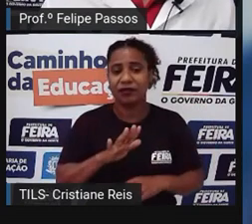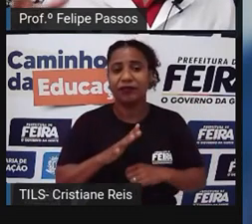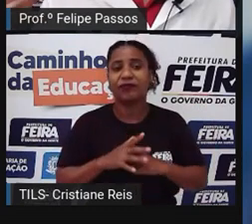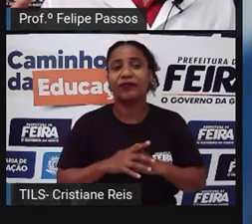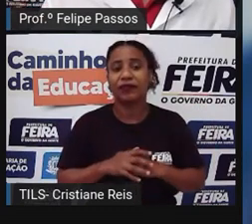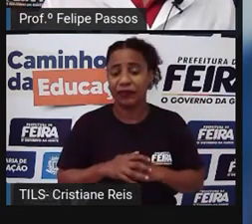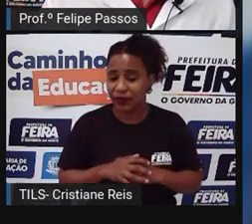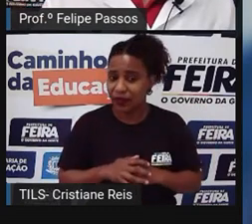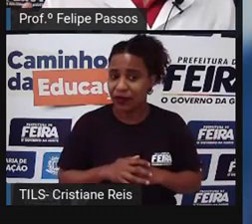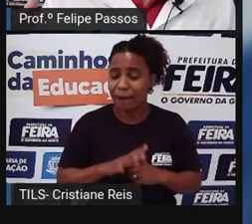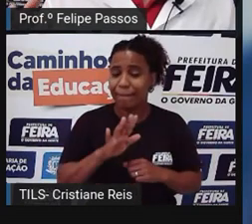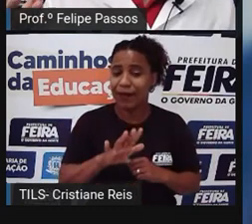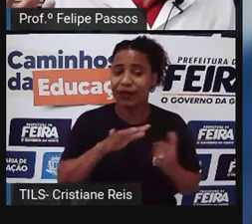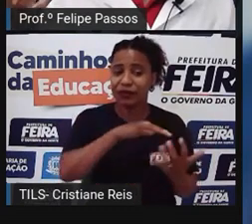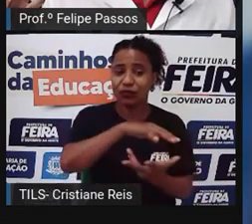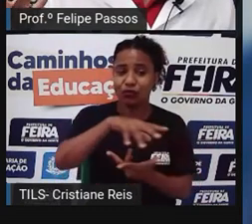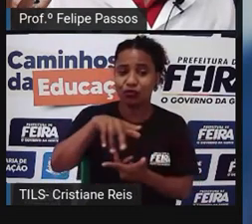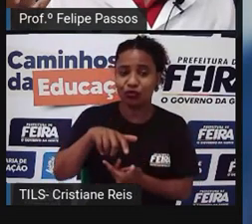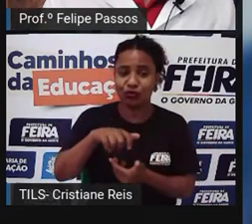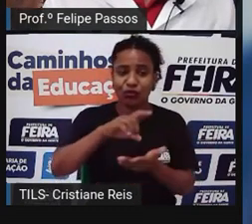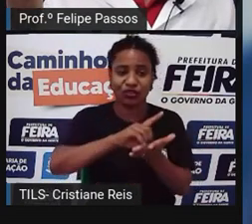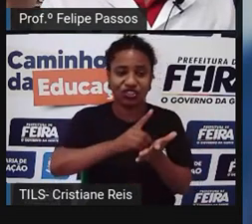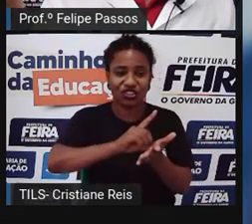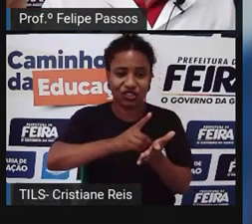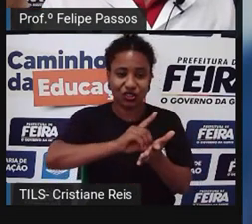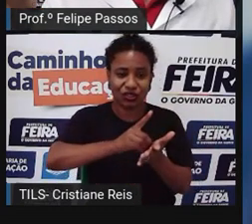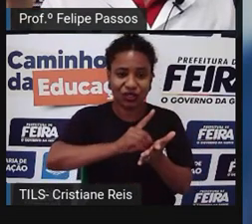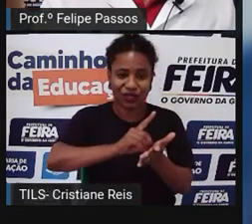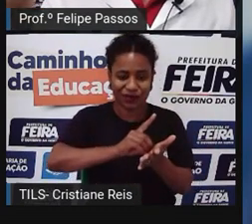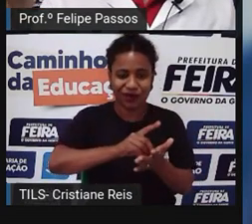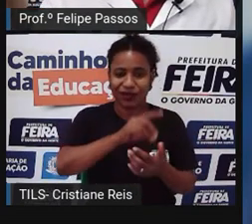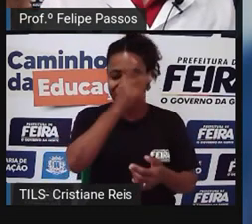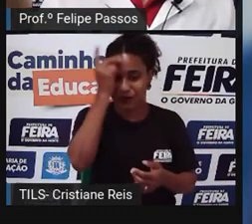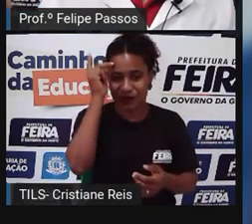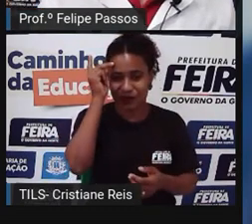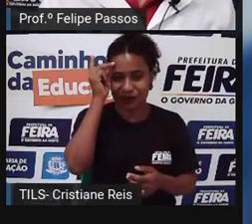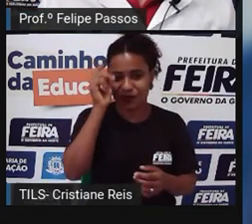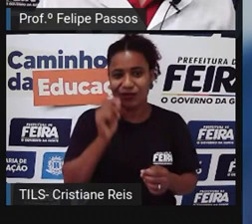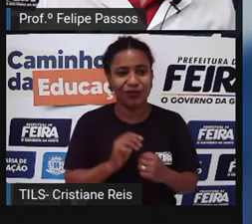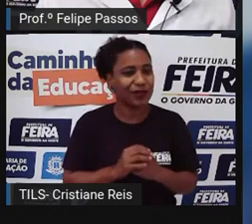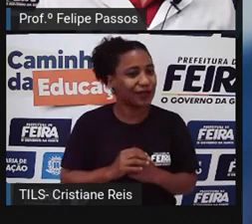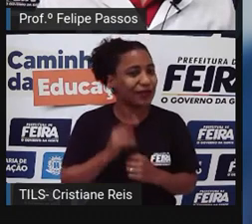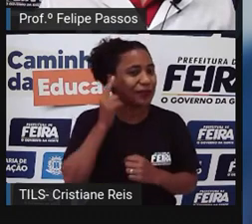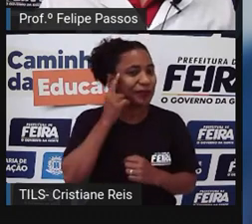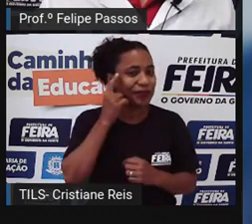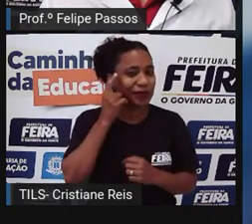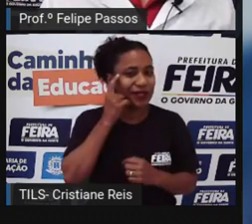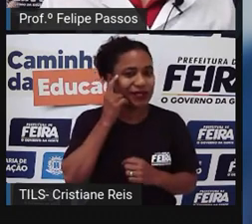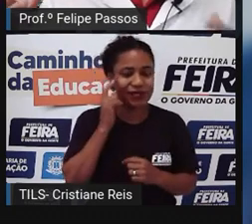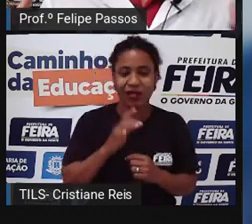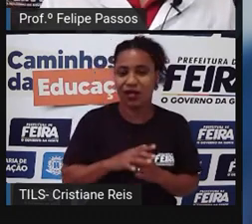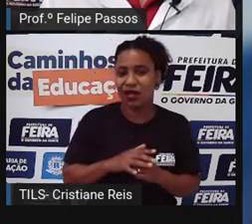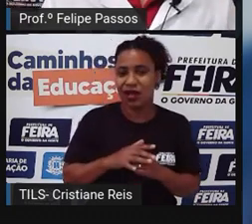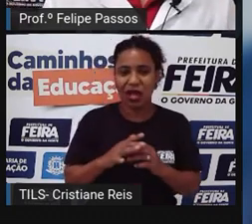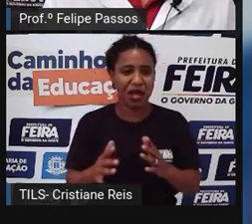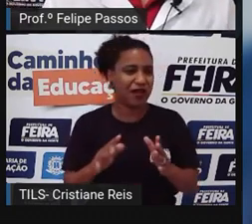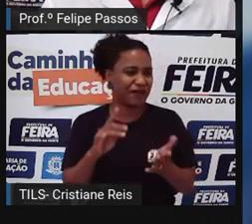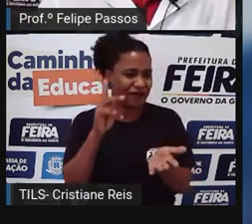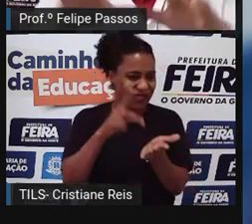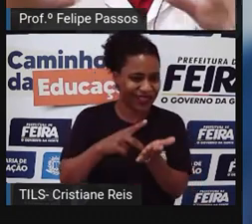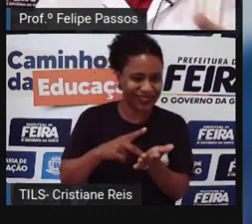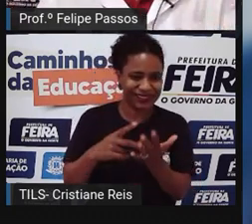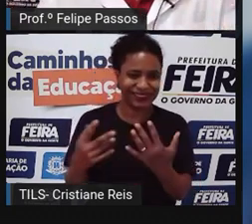com o mundo digital, as pessoas têm a impressão de que não vão sofrer consequências físicas no mundo real.